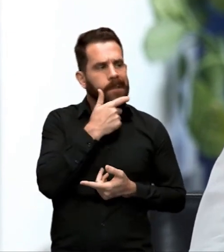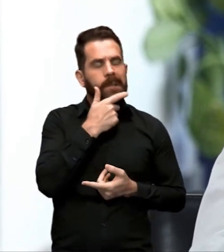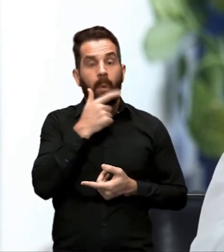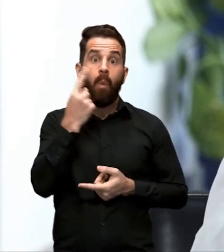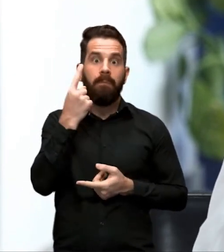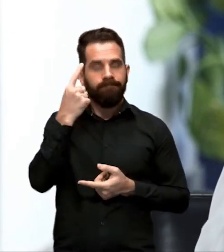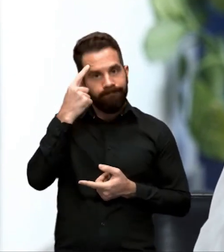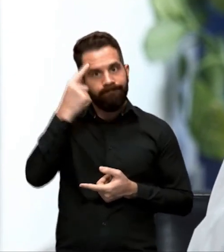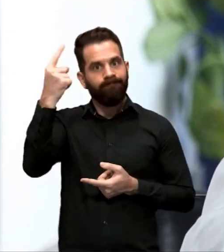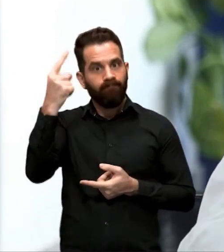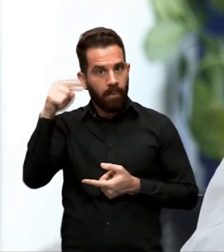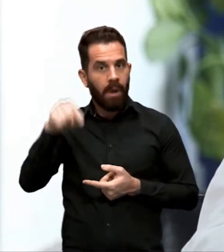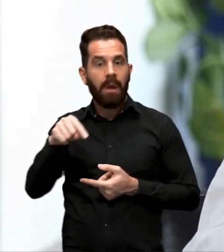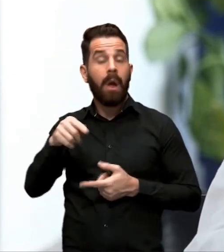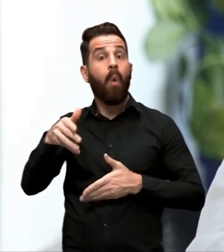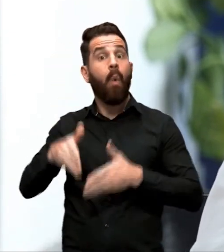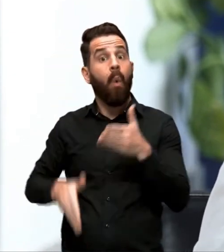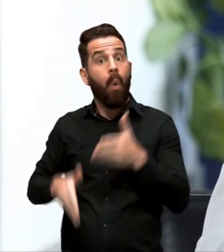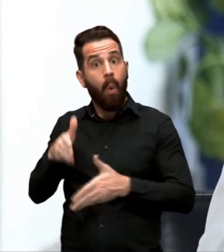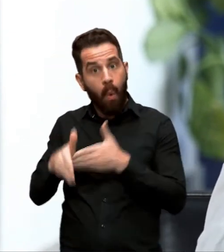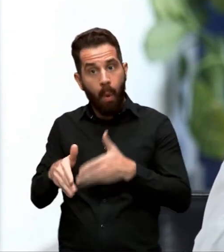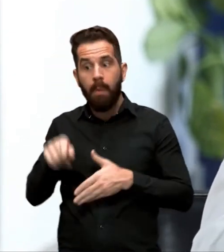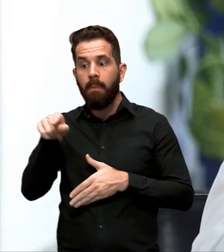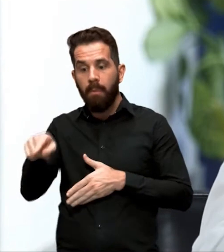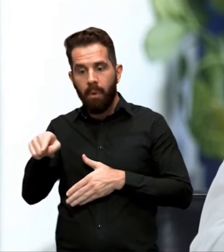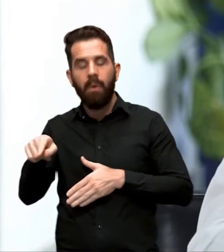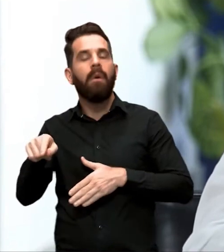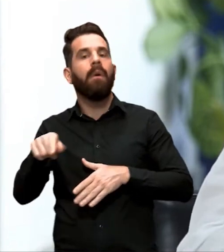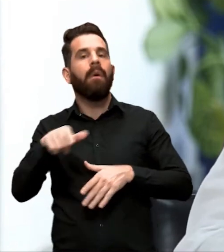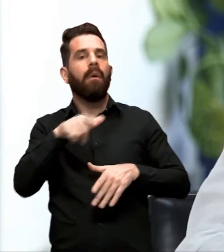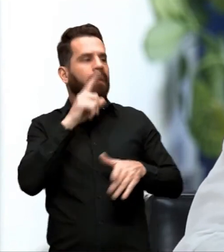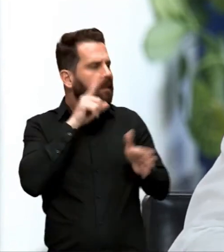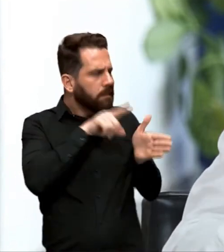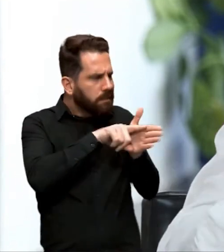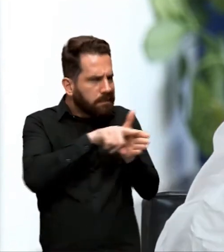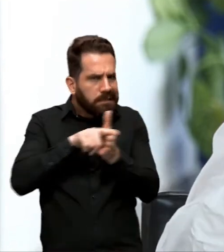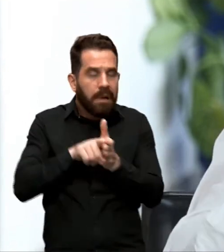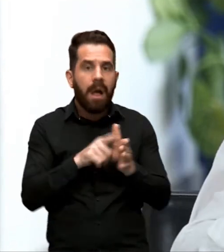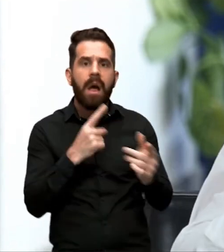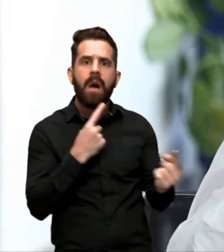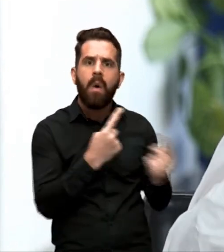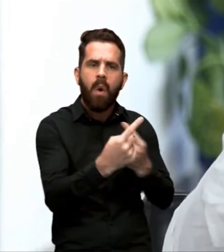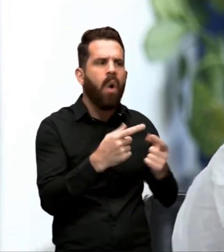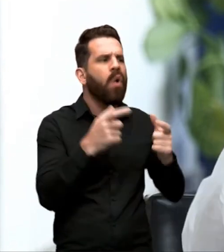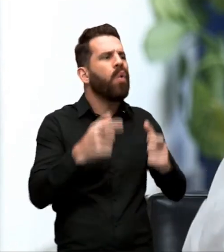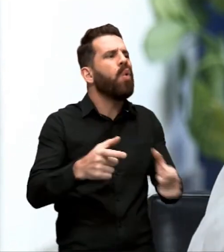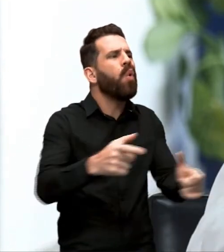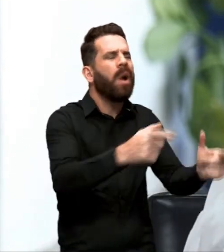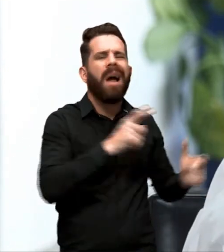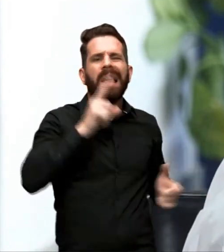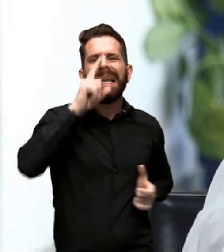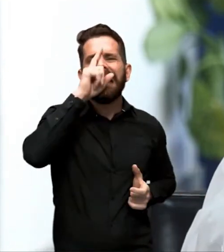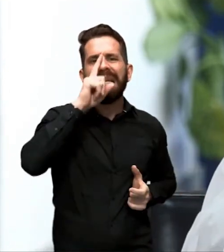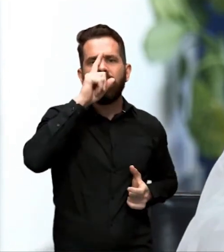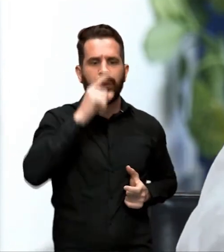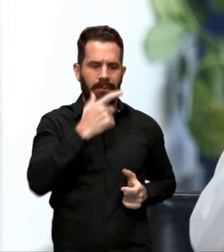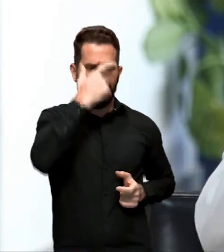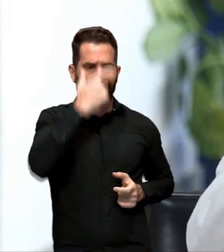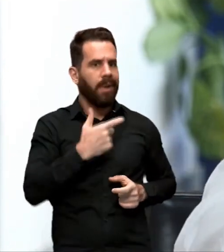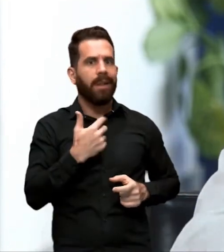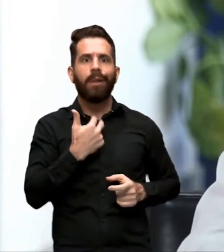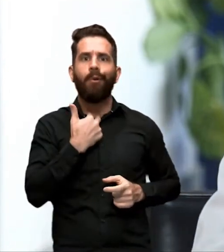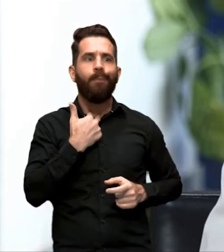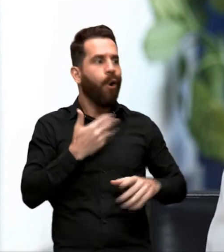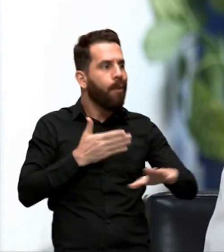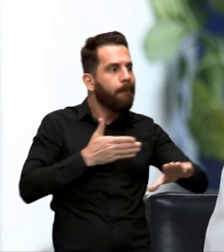para ele fazer inspeções de ambientes de risco, ambientes que esses técnicos ainda não poderiam frequentar e